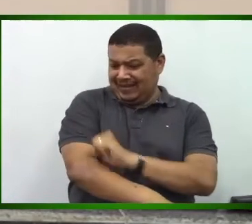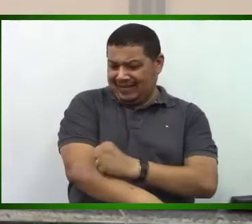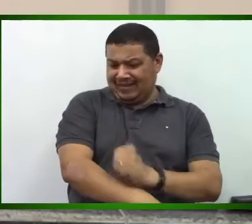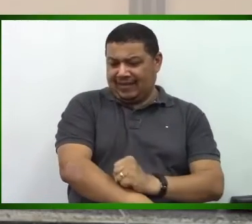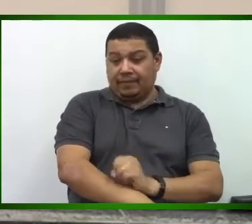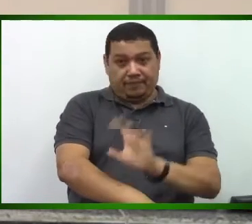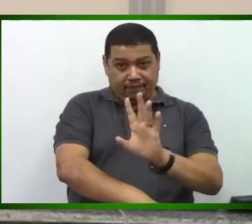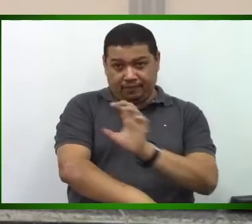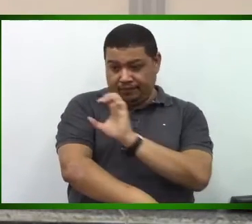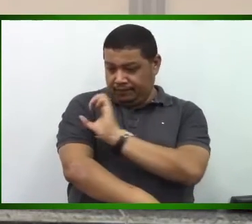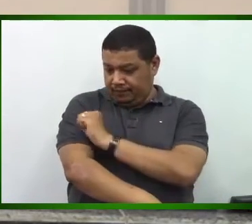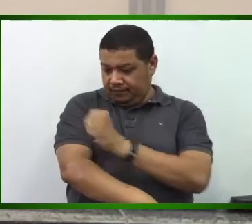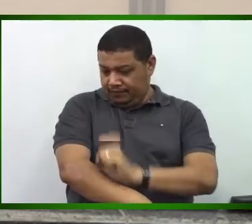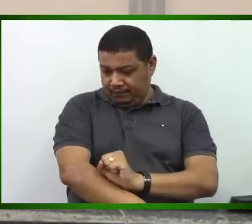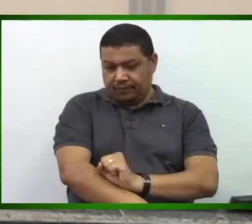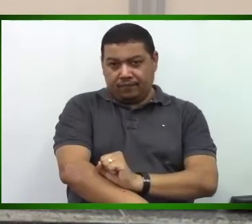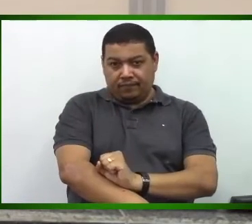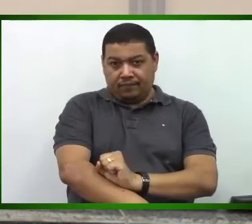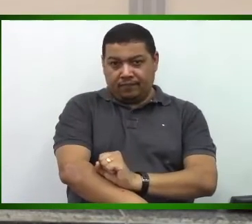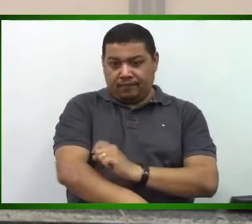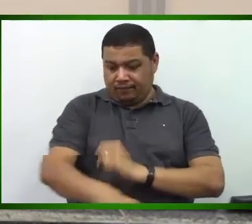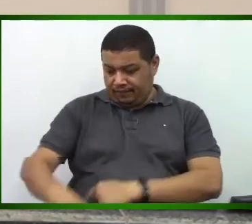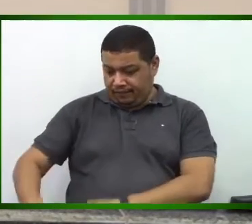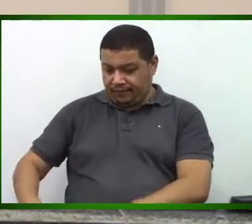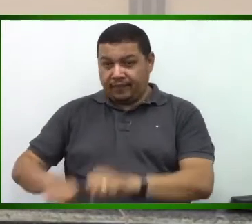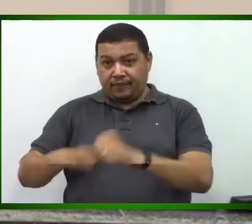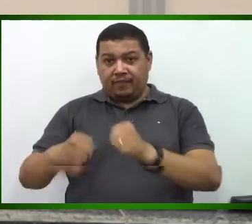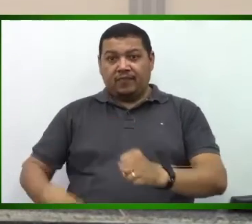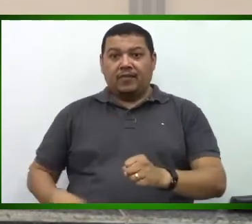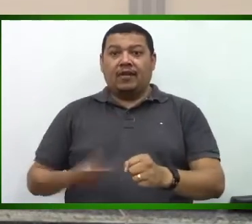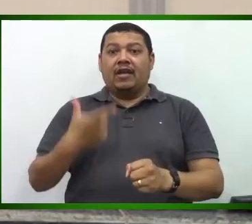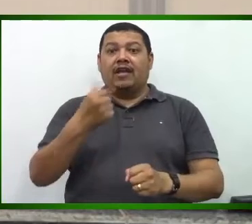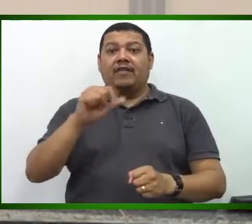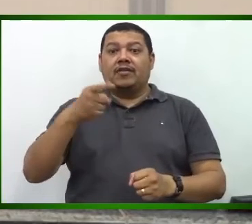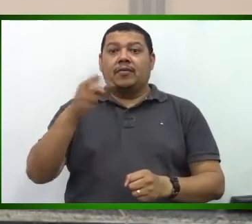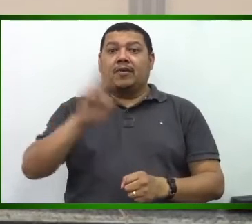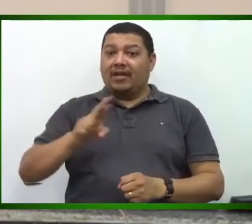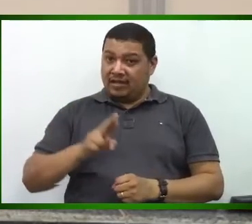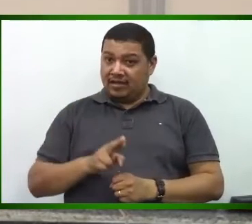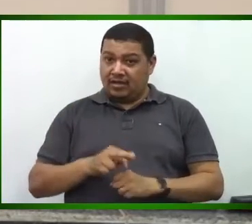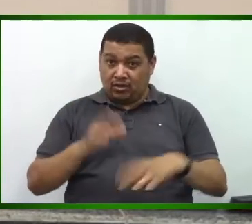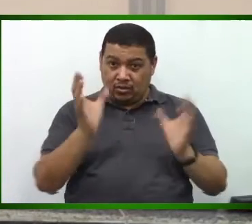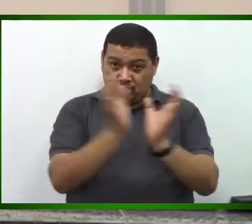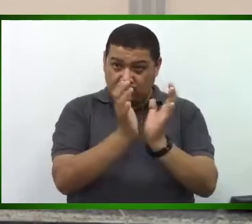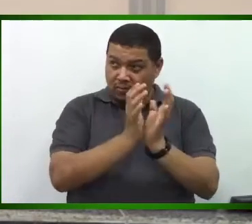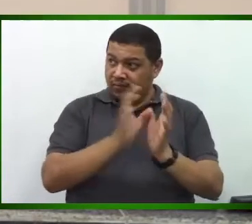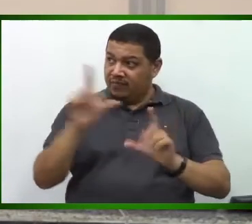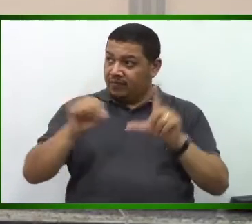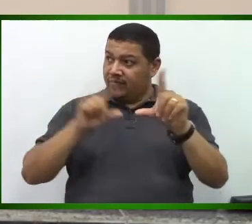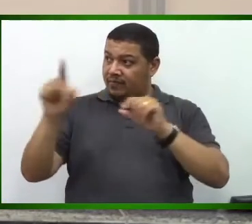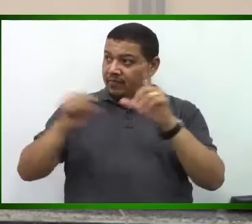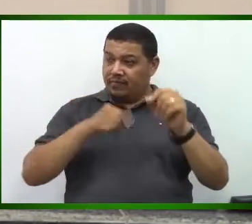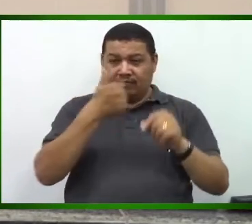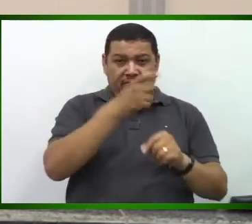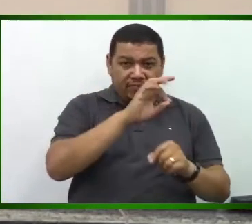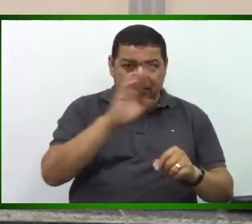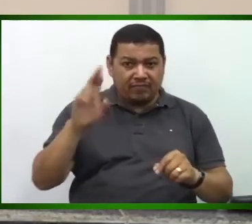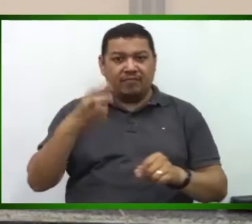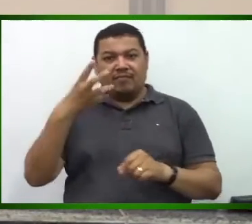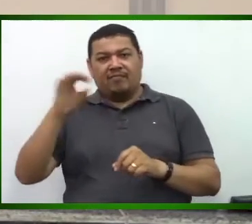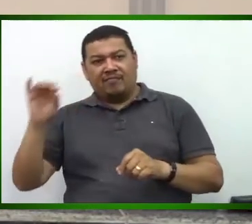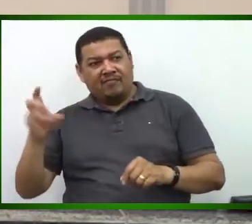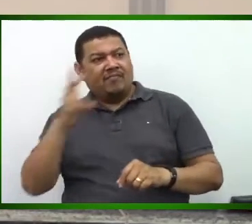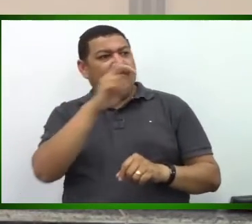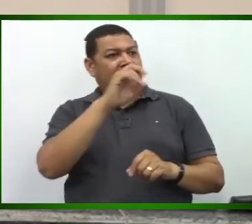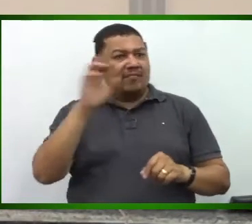braço em dois locais no fêmeo. 20 mil reais. Fez vaquinha em grupos de esporte da cidade, e um doou 100, o outro 300,